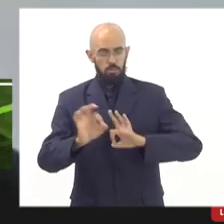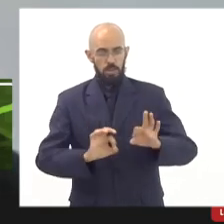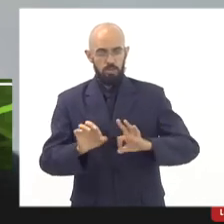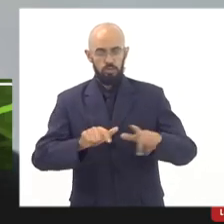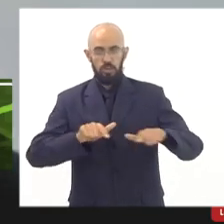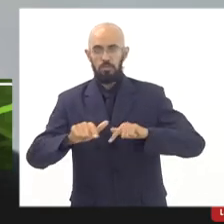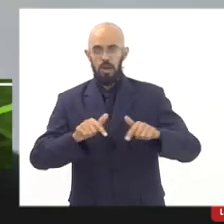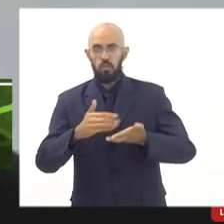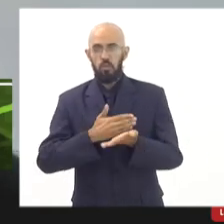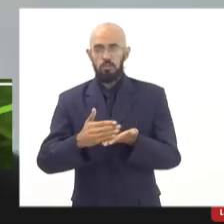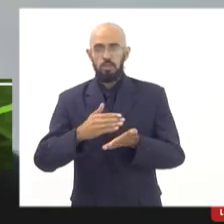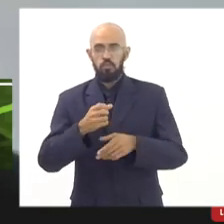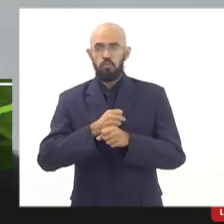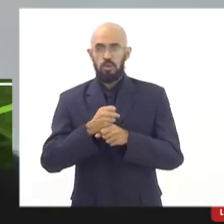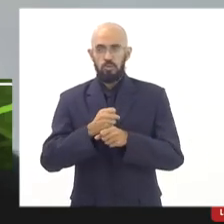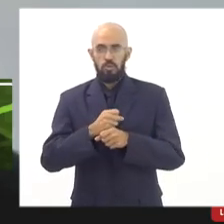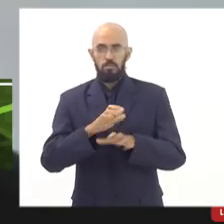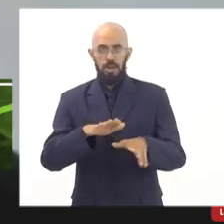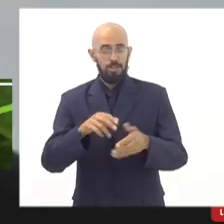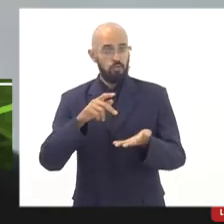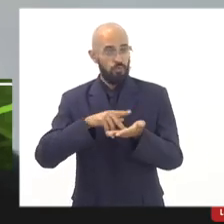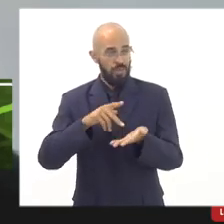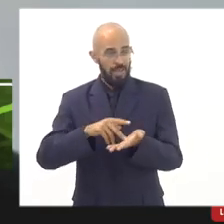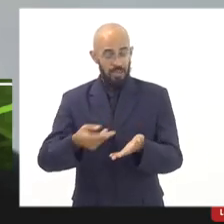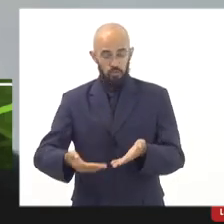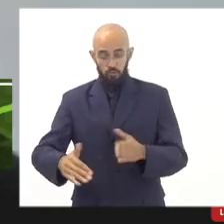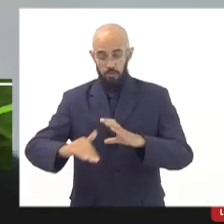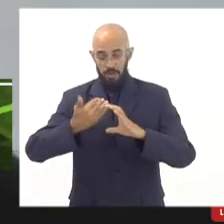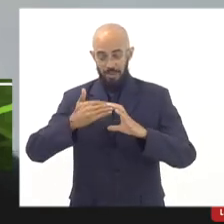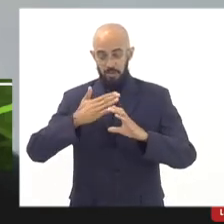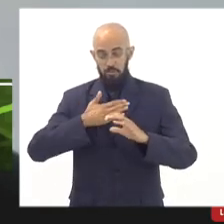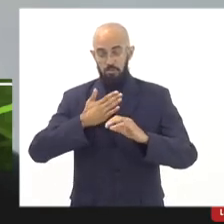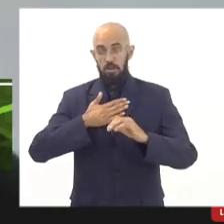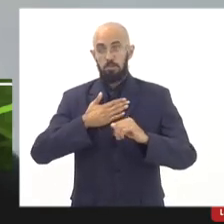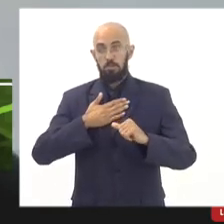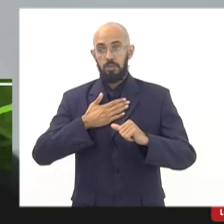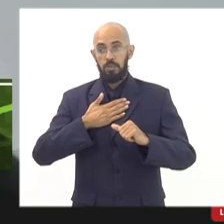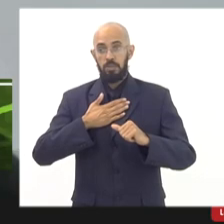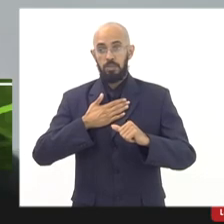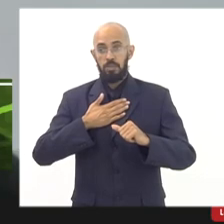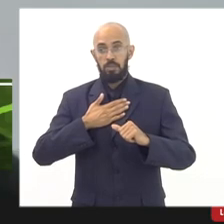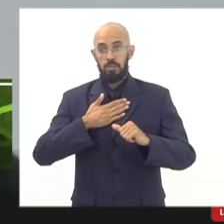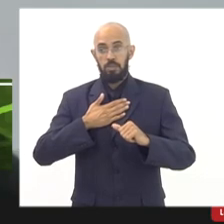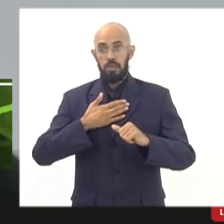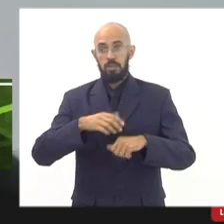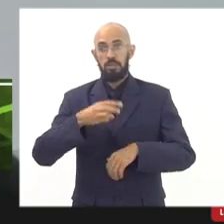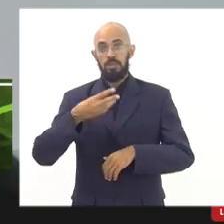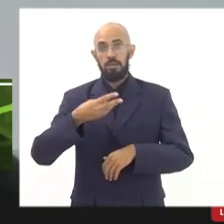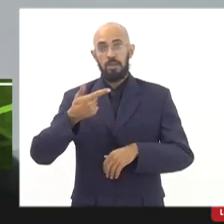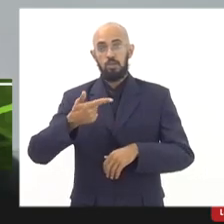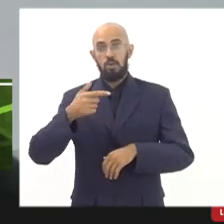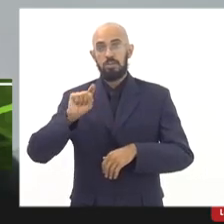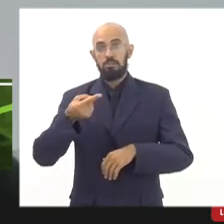E o valor efetivamente repassado para o colégio, para a Aé, tem sido 32 mil